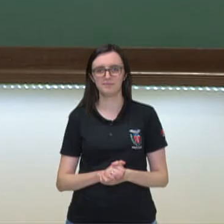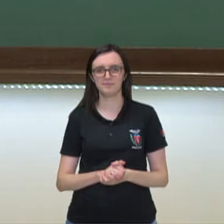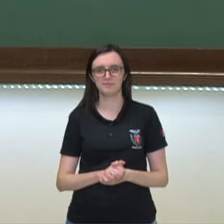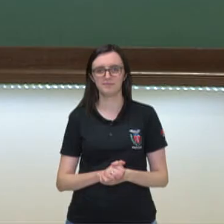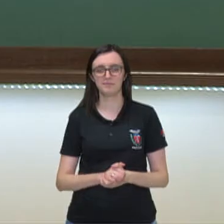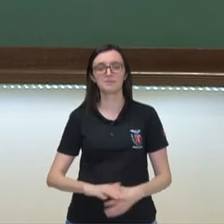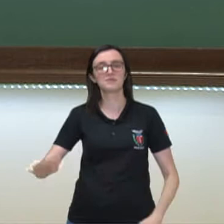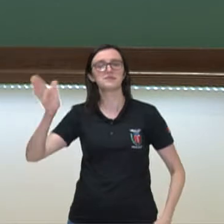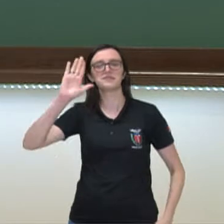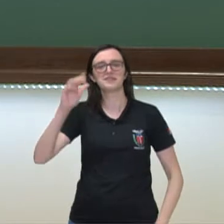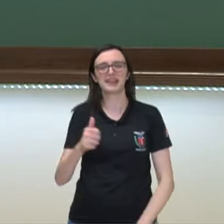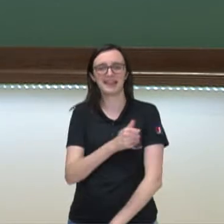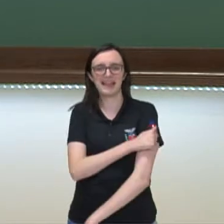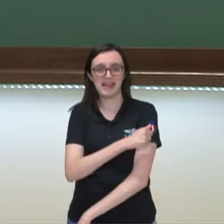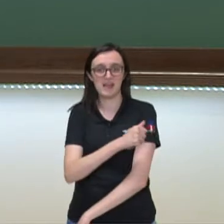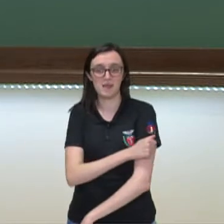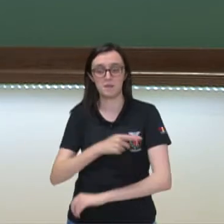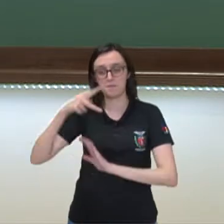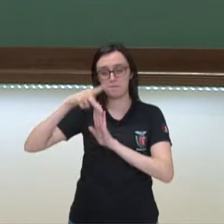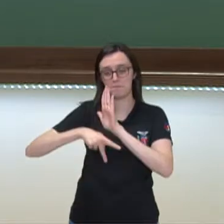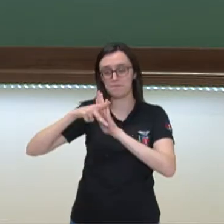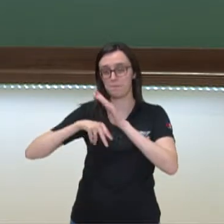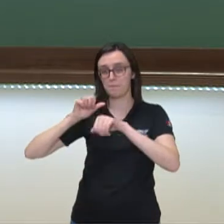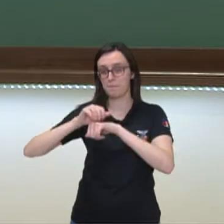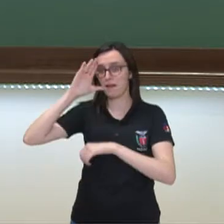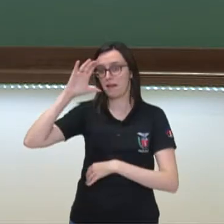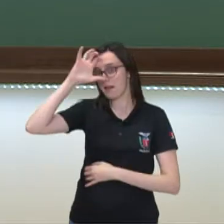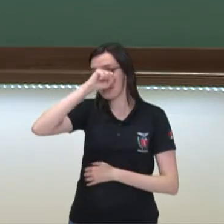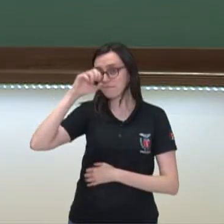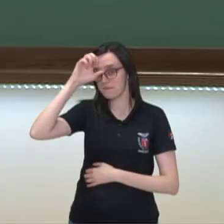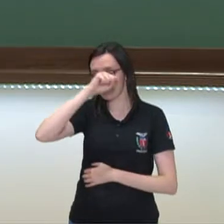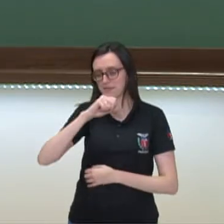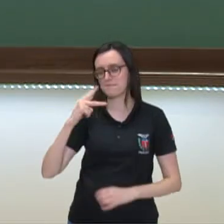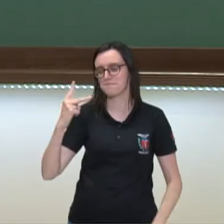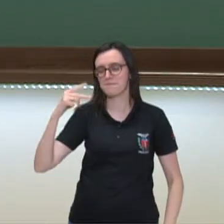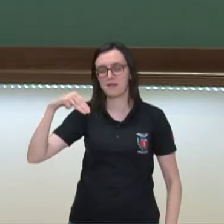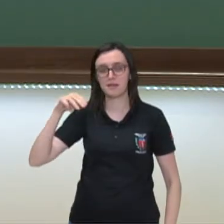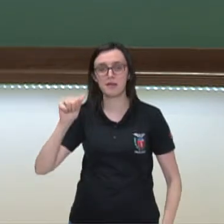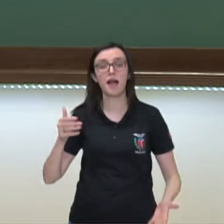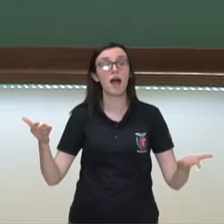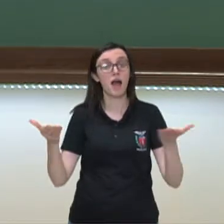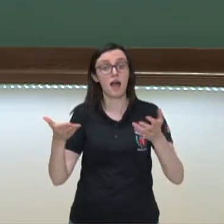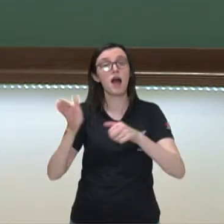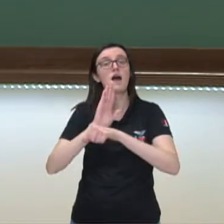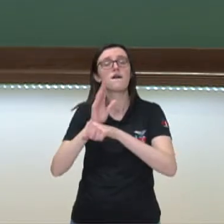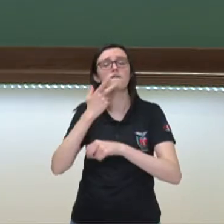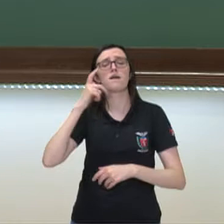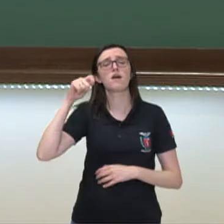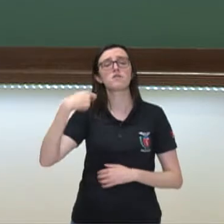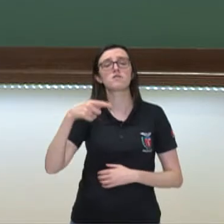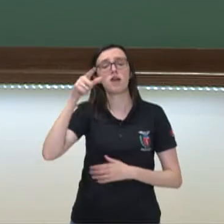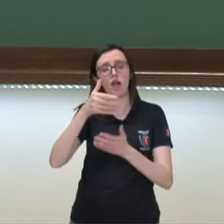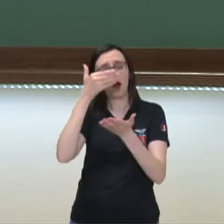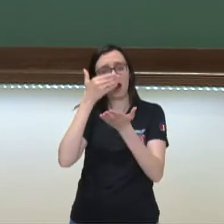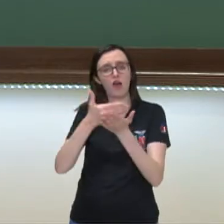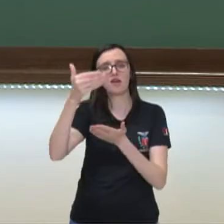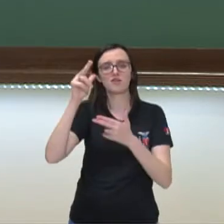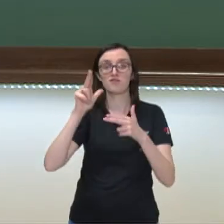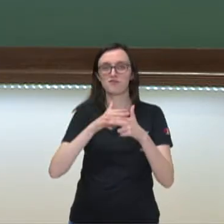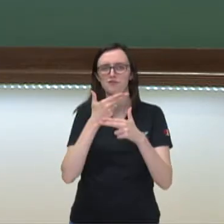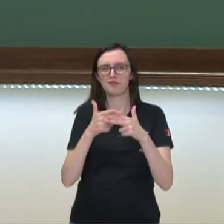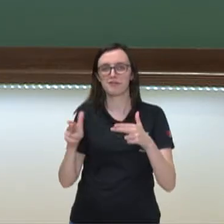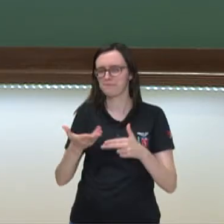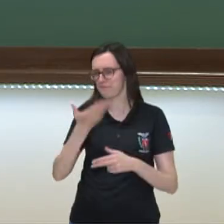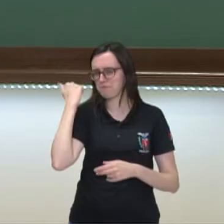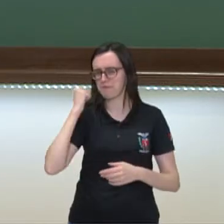Olá, estudantes do programa Mais Aprendizagem. Neste vídeo, nós vamos falar sobre a origem do chocolate.